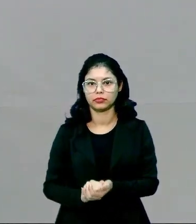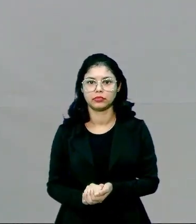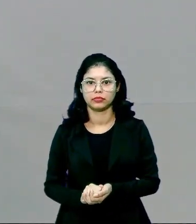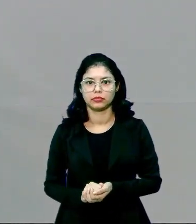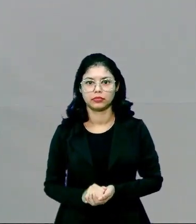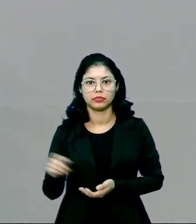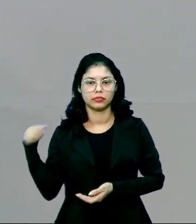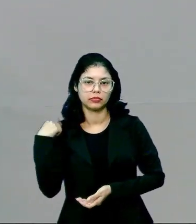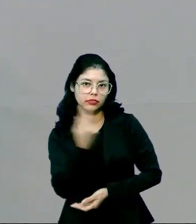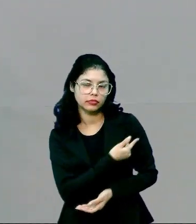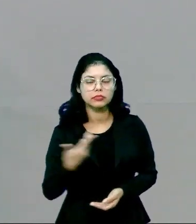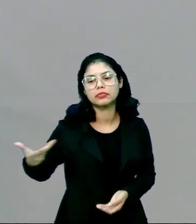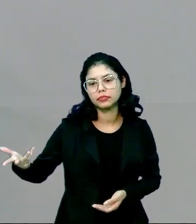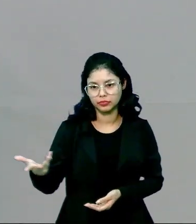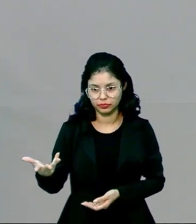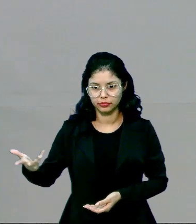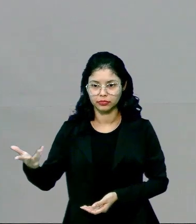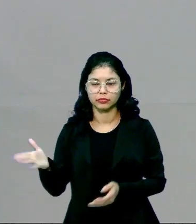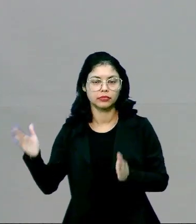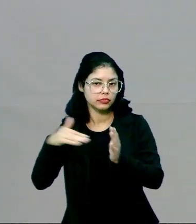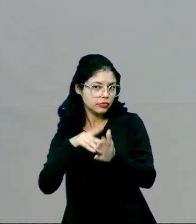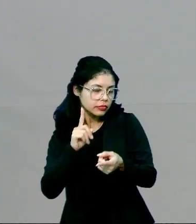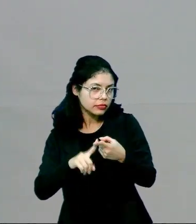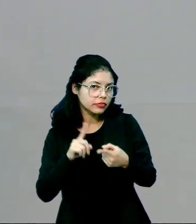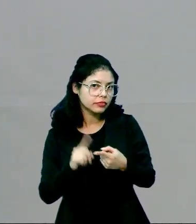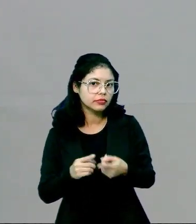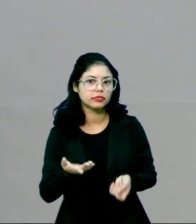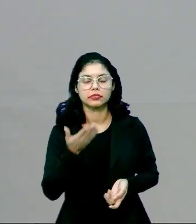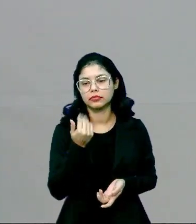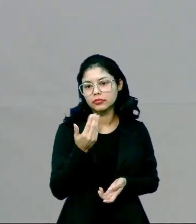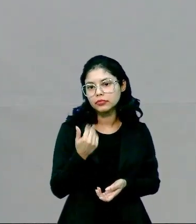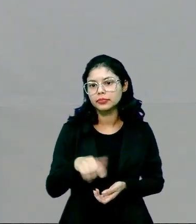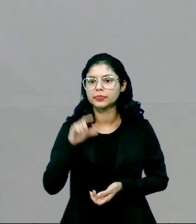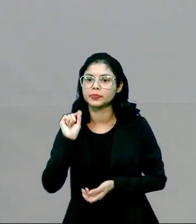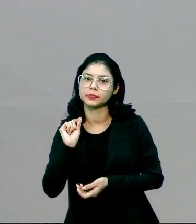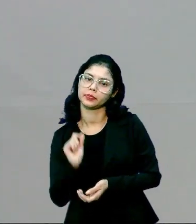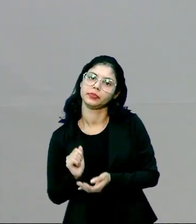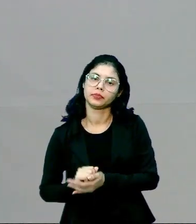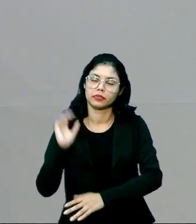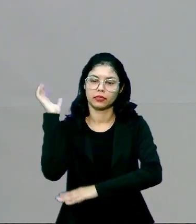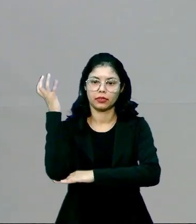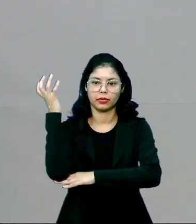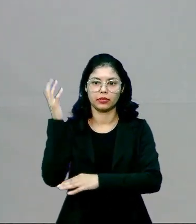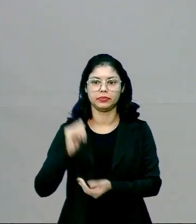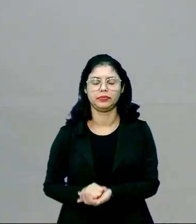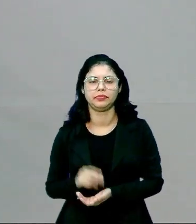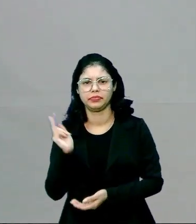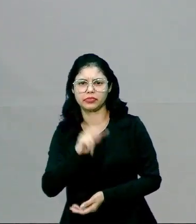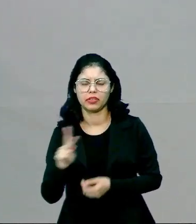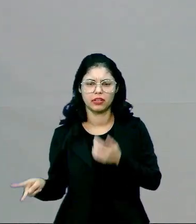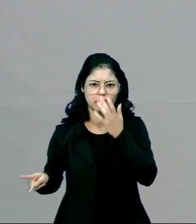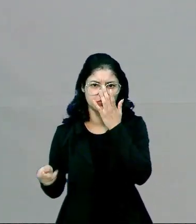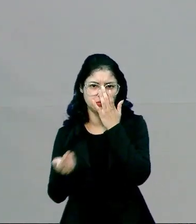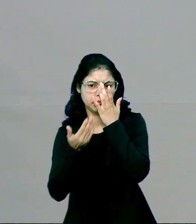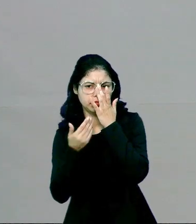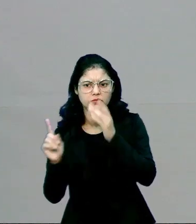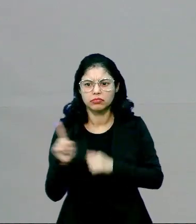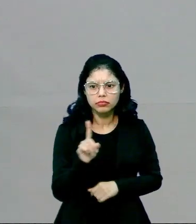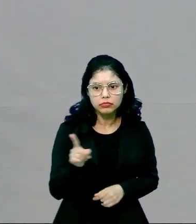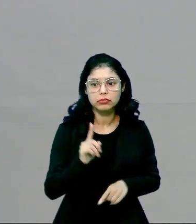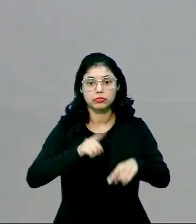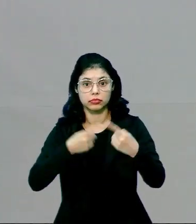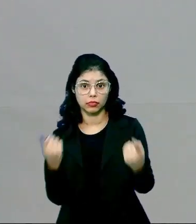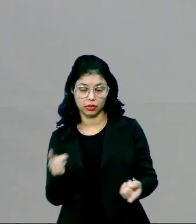nossa base. Até porque a gente se alimenta de quê? De vegetais. Ah, professora, mas eu não como vegetais,